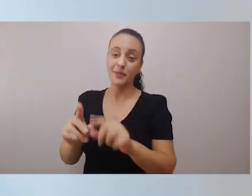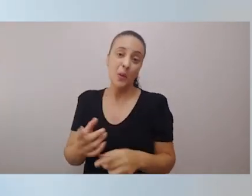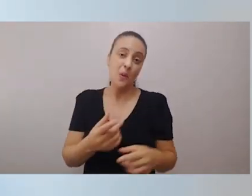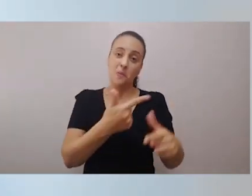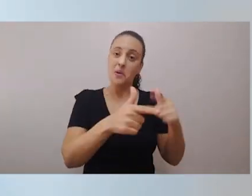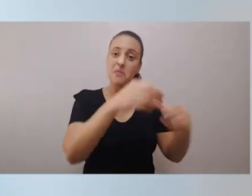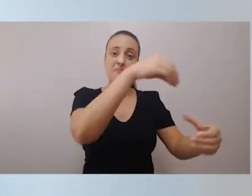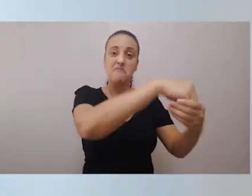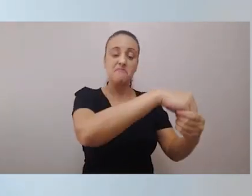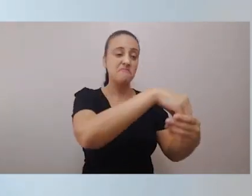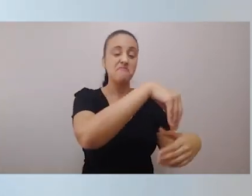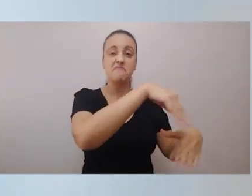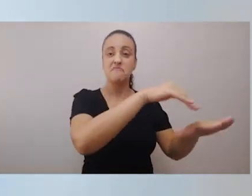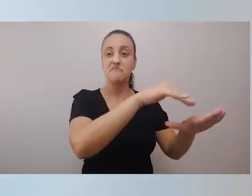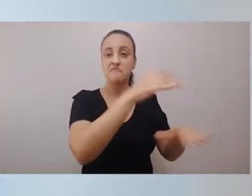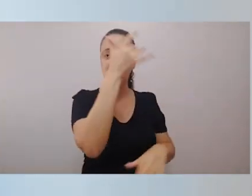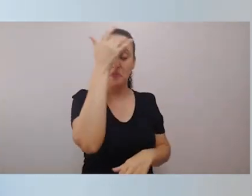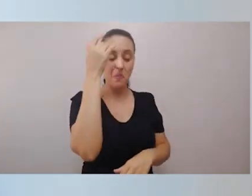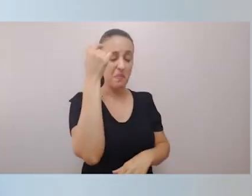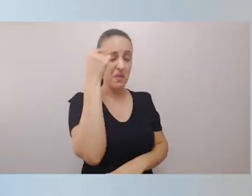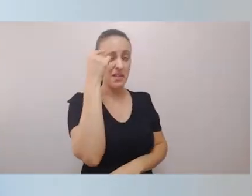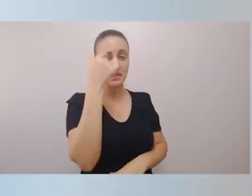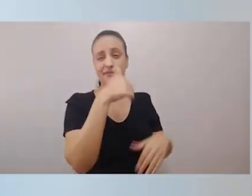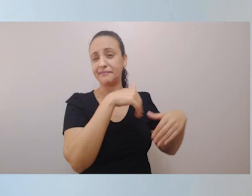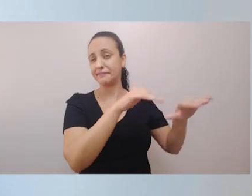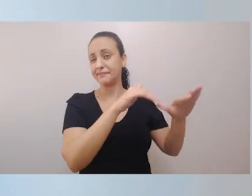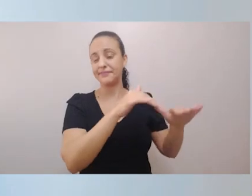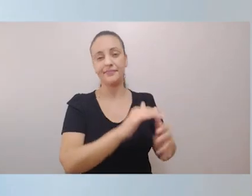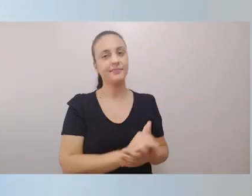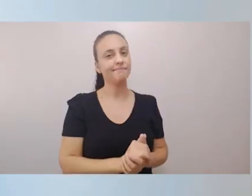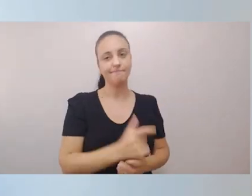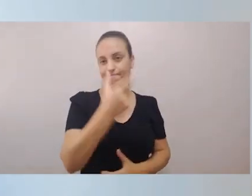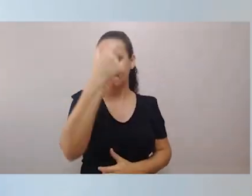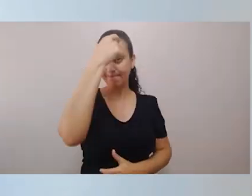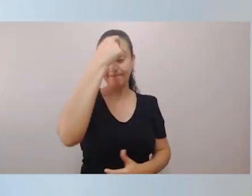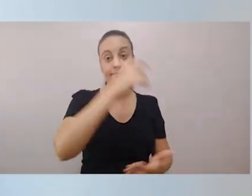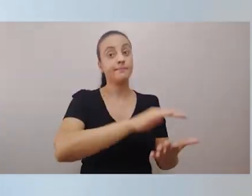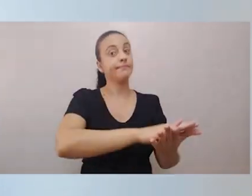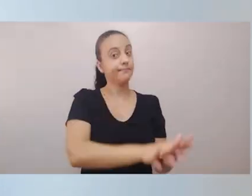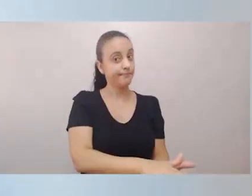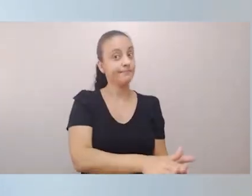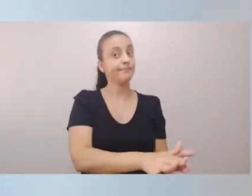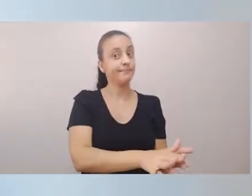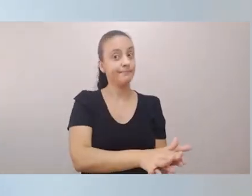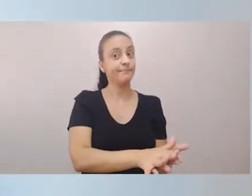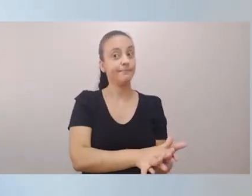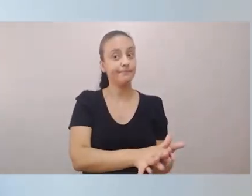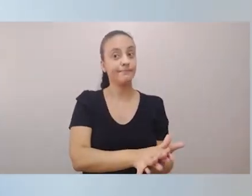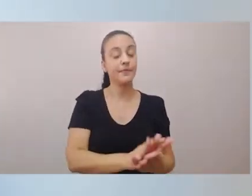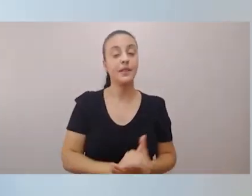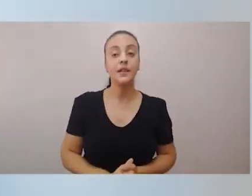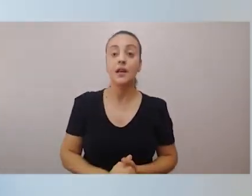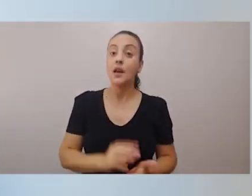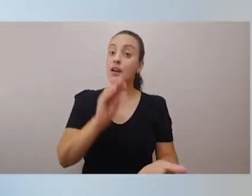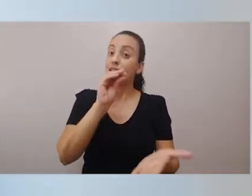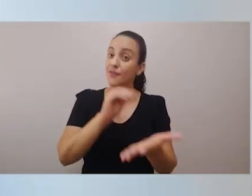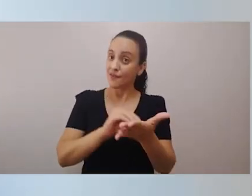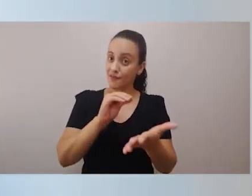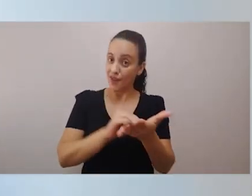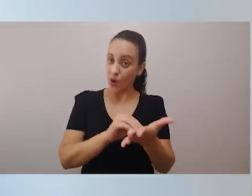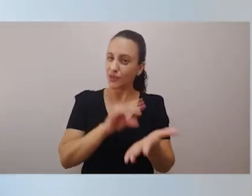seria, óbvio, um pensamento extremamente preconceituoso. Mas, na verdade, a falta de atenção